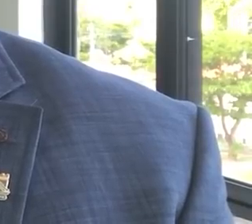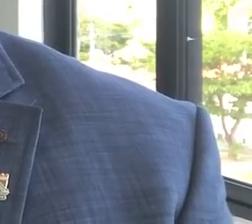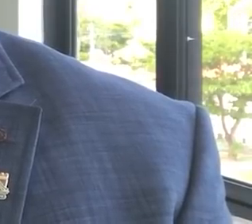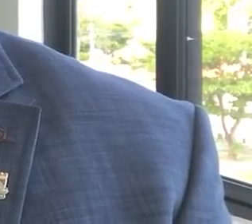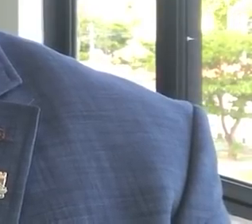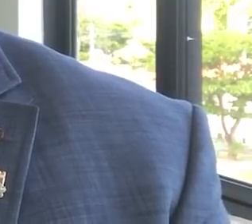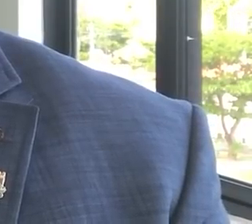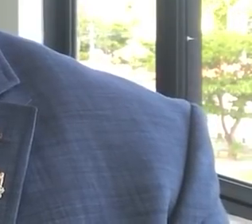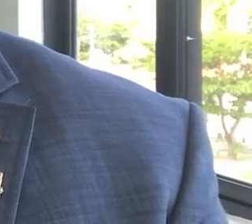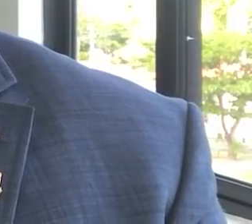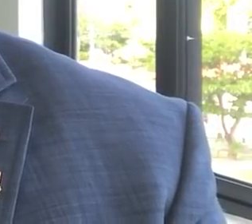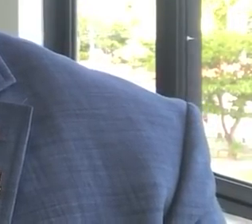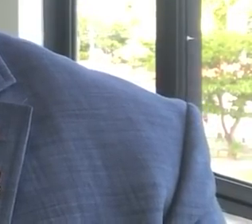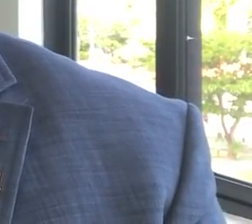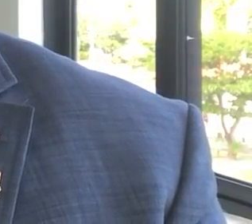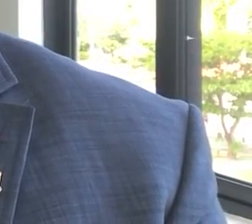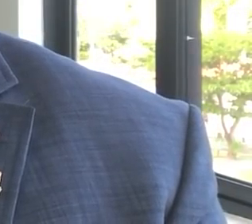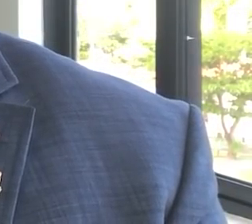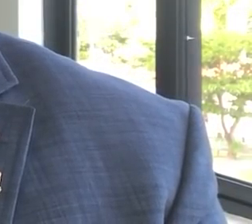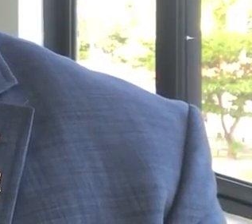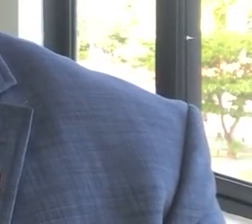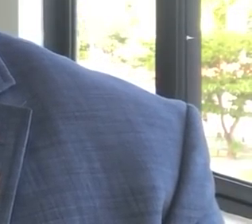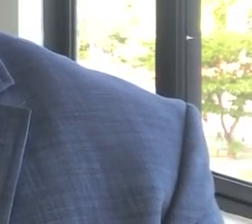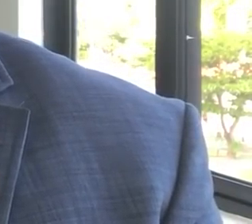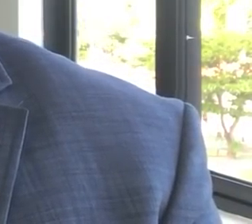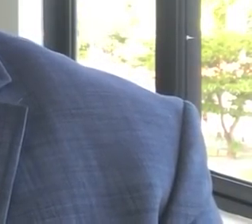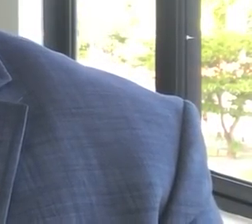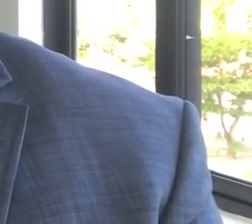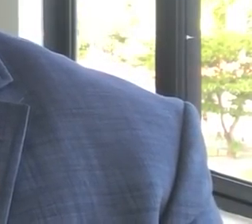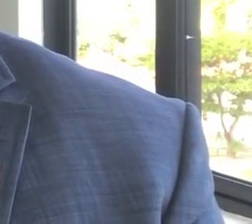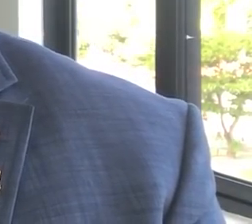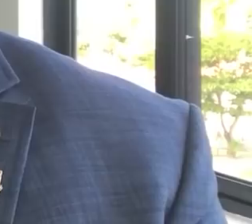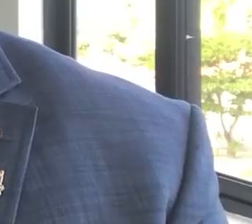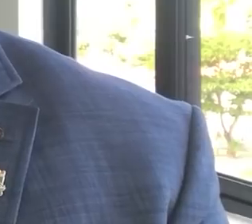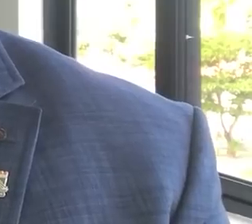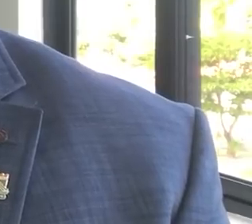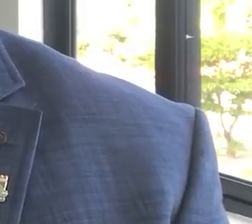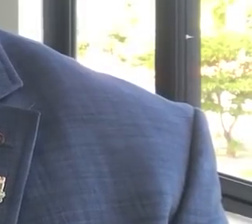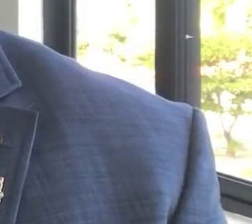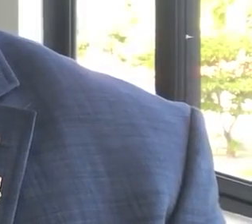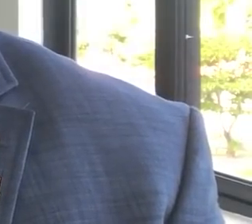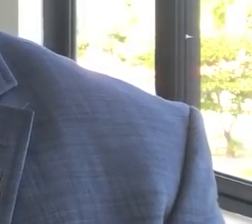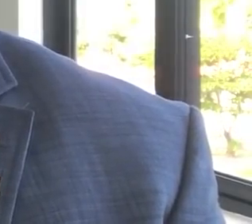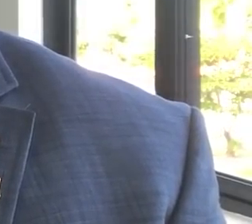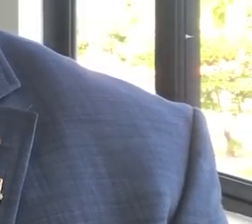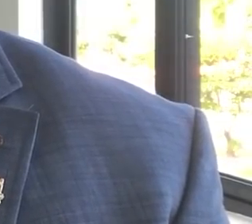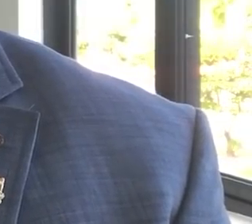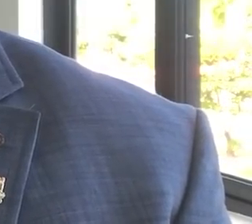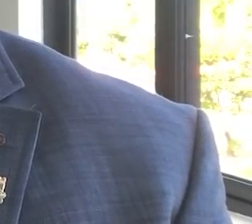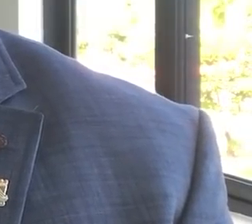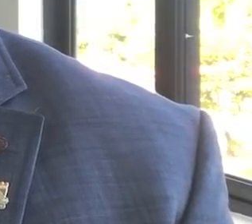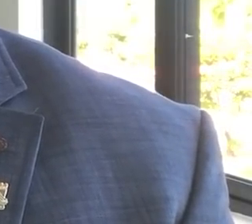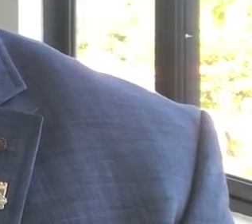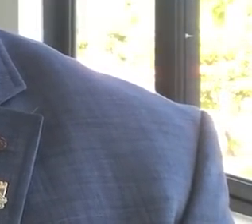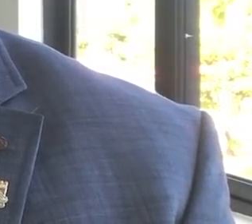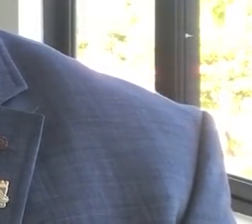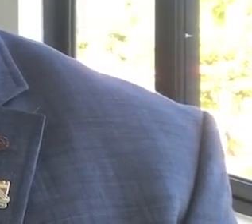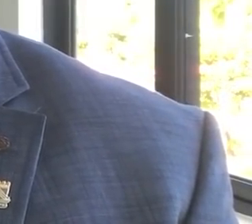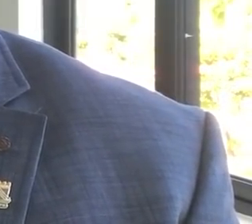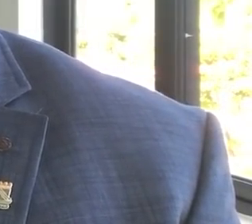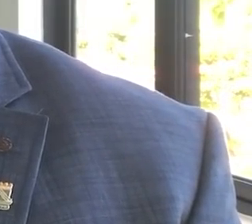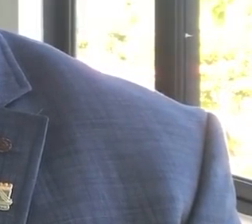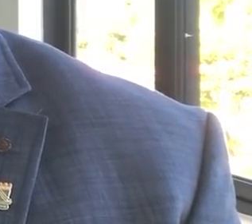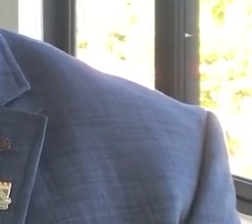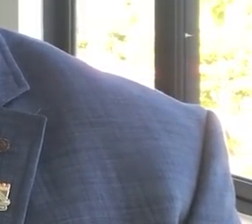representa uma vantagem, mas também oferece conteúdos seguros, sendo aberto ao público em geral. Portanto, qualquer pessoa